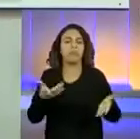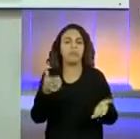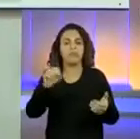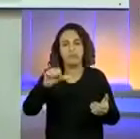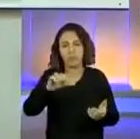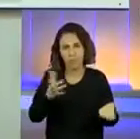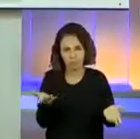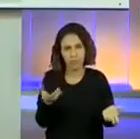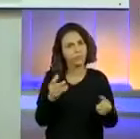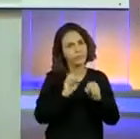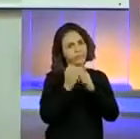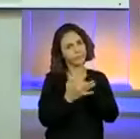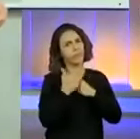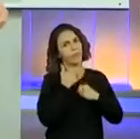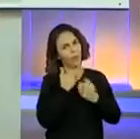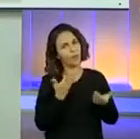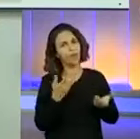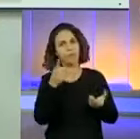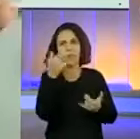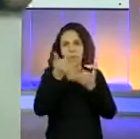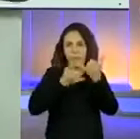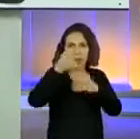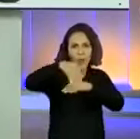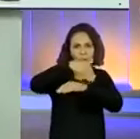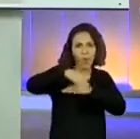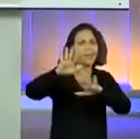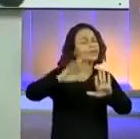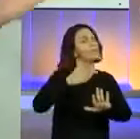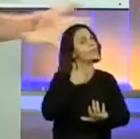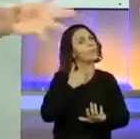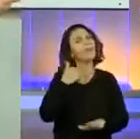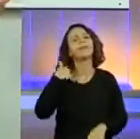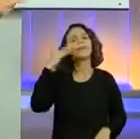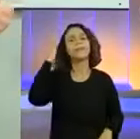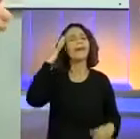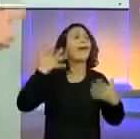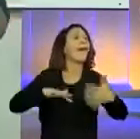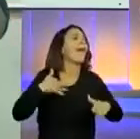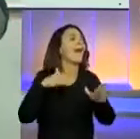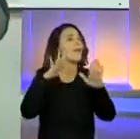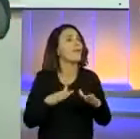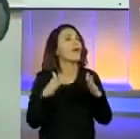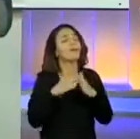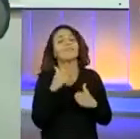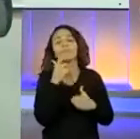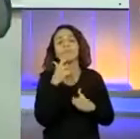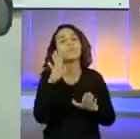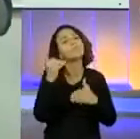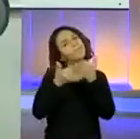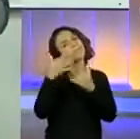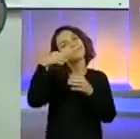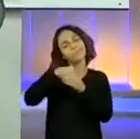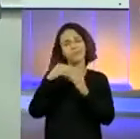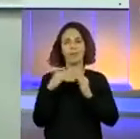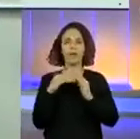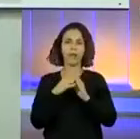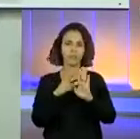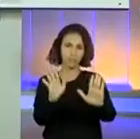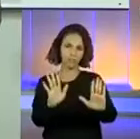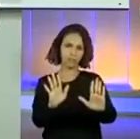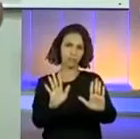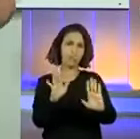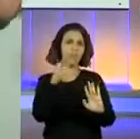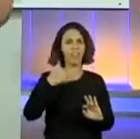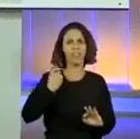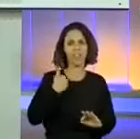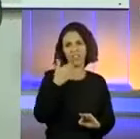E, molecada, nada de brincar na rua. Eu sei que tá desesperador, mas é brincar dentro de casa. Não vem, não. Vocês têm aí